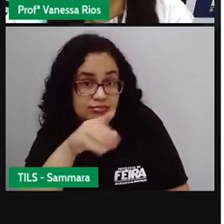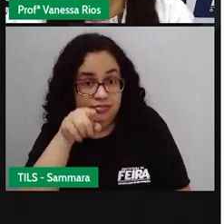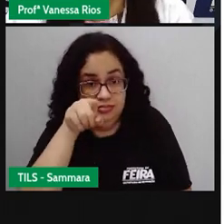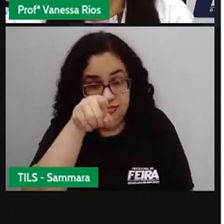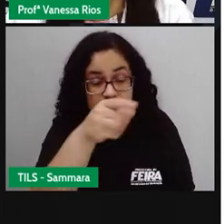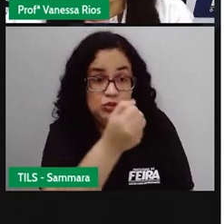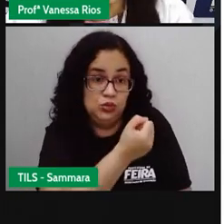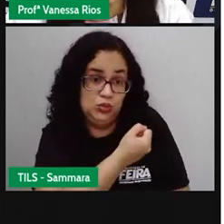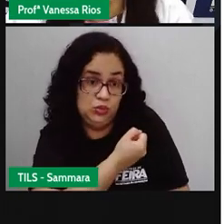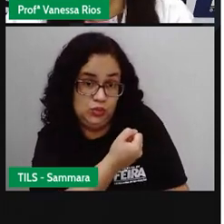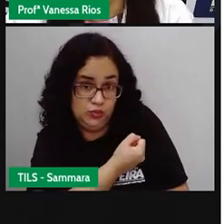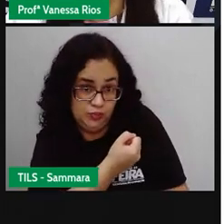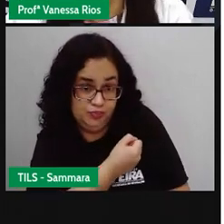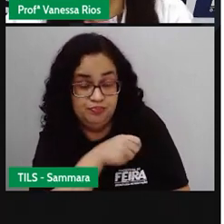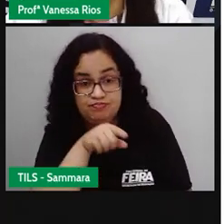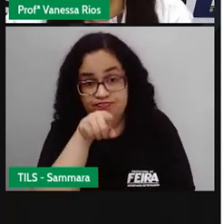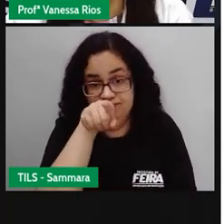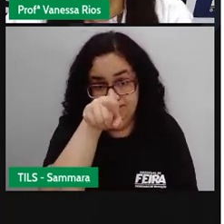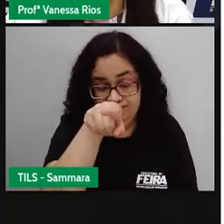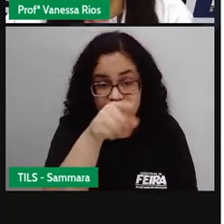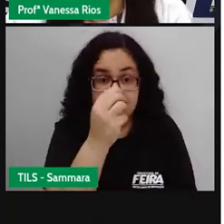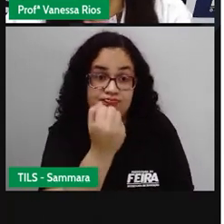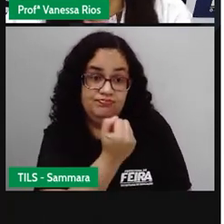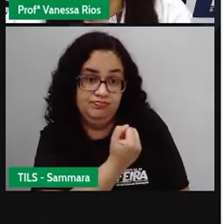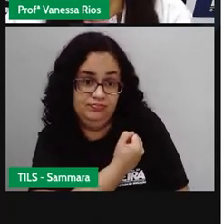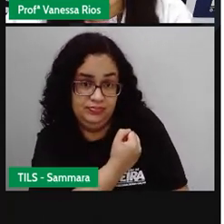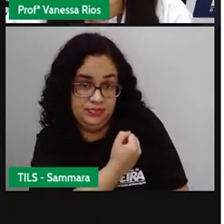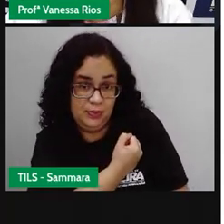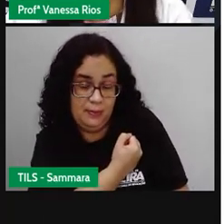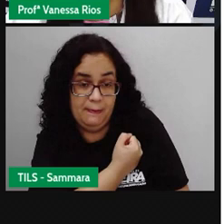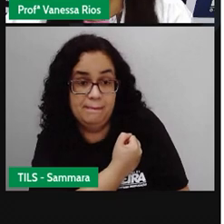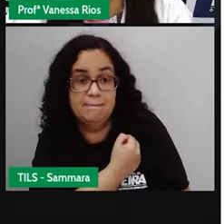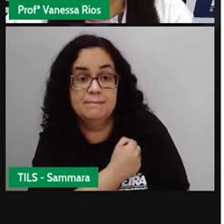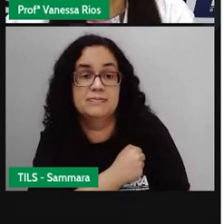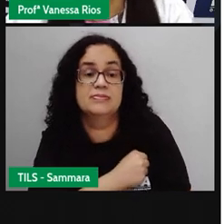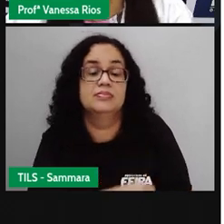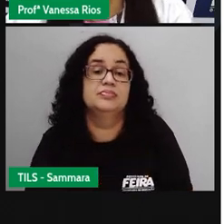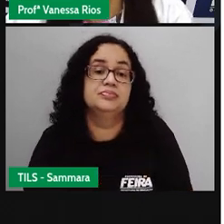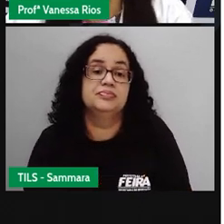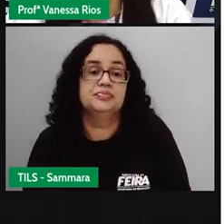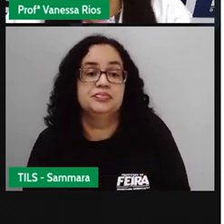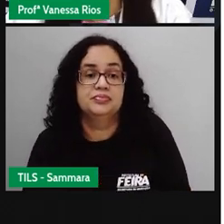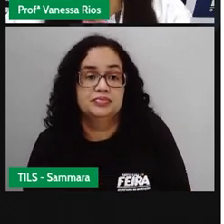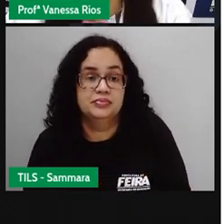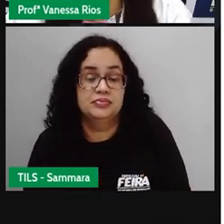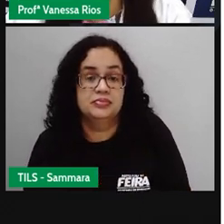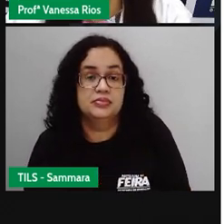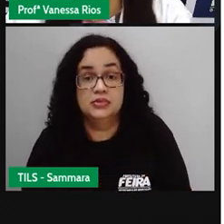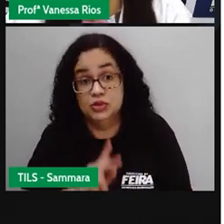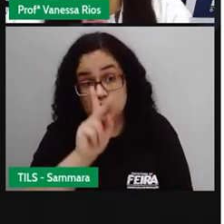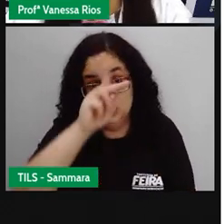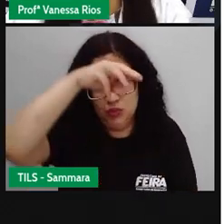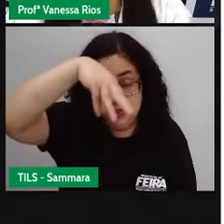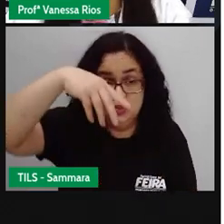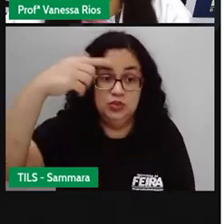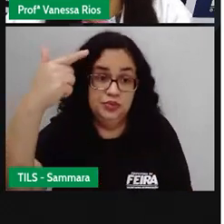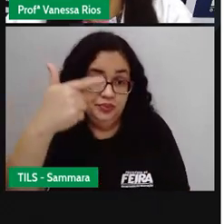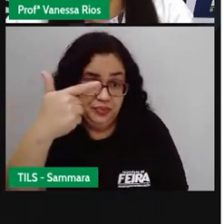.733.177 quilômetros